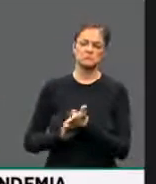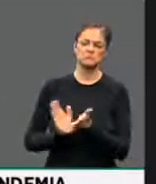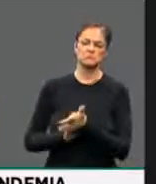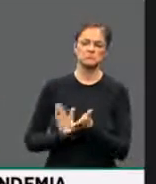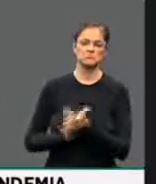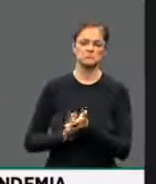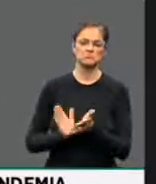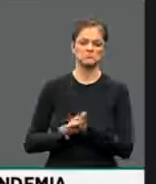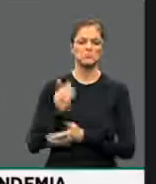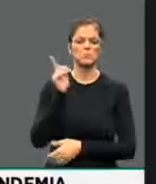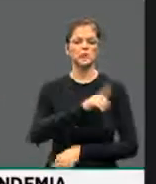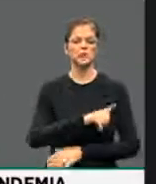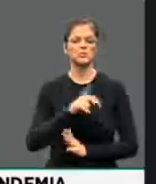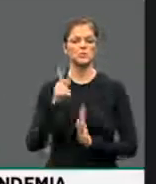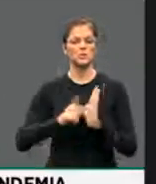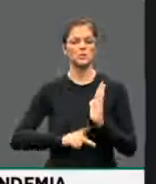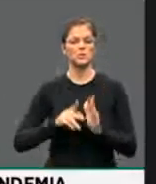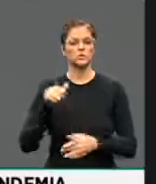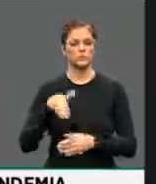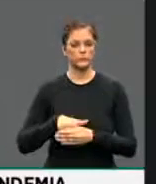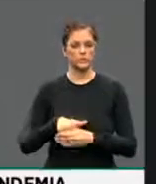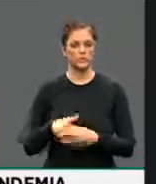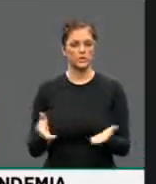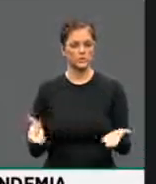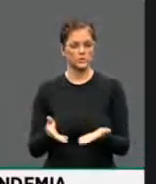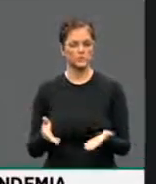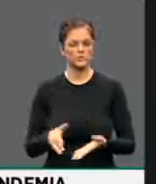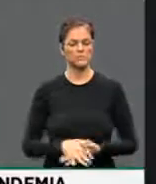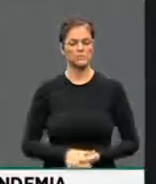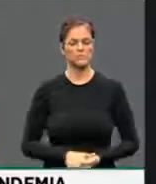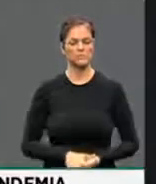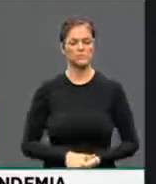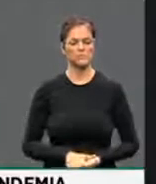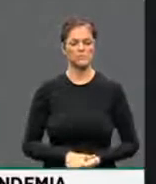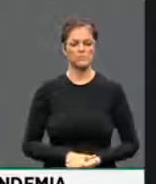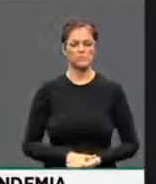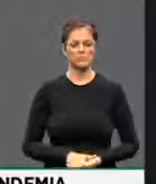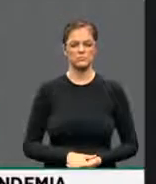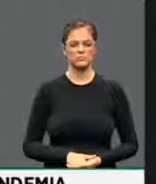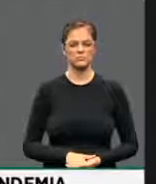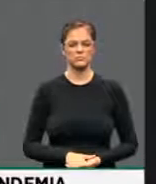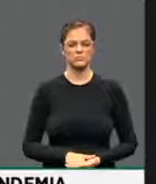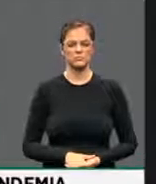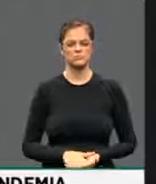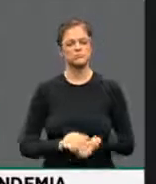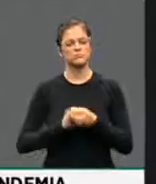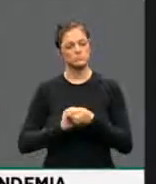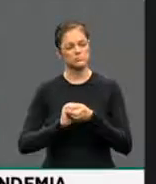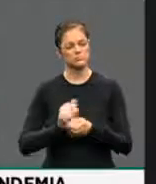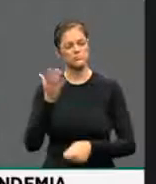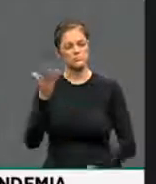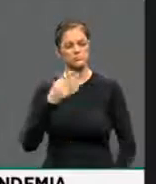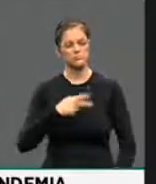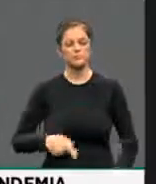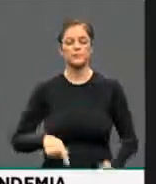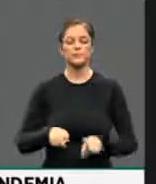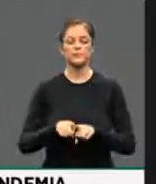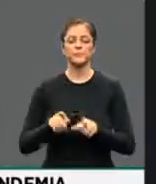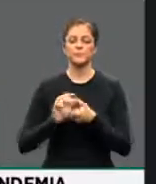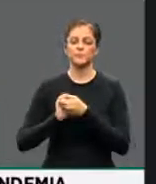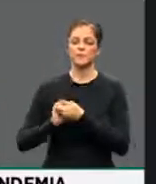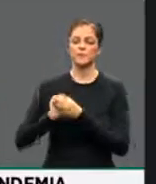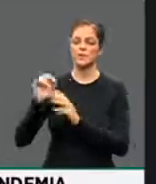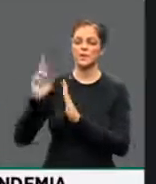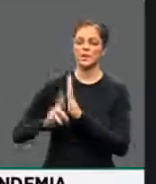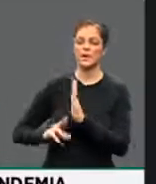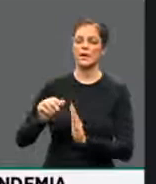para que esse projeto fosse votado no dia de hoje. Cumprimentar a vossa excelência, cumprimentar ao relator, deputado Alexandre Frota,